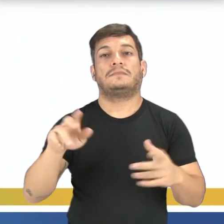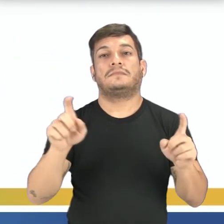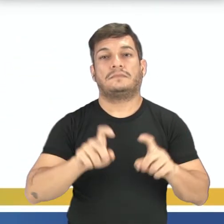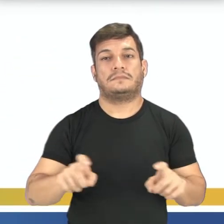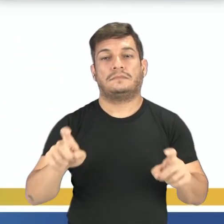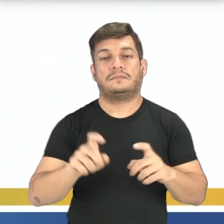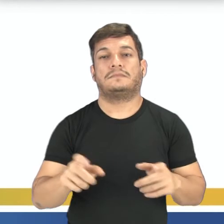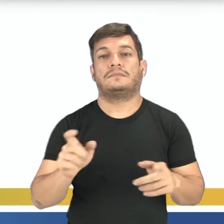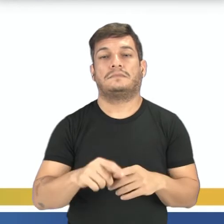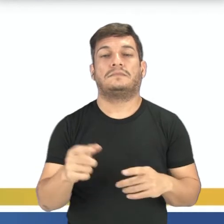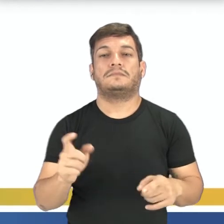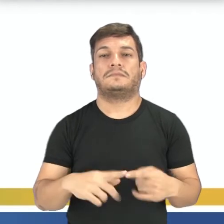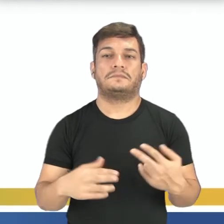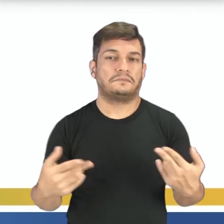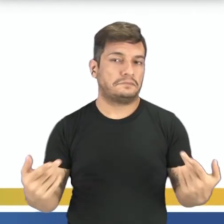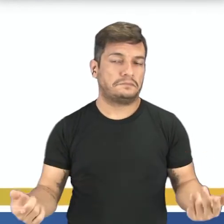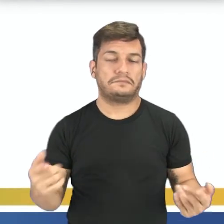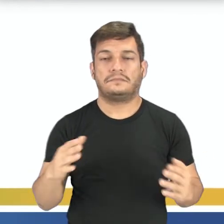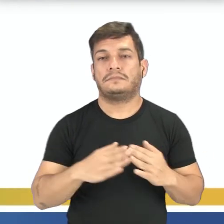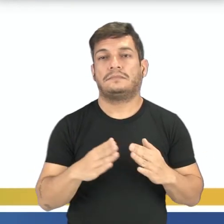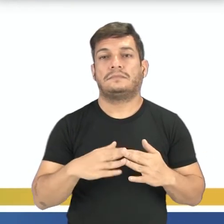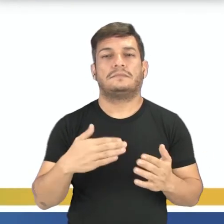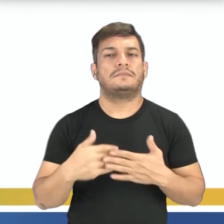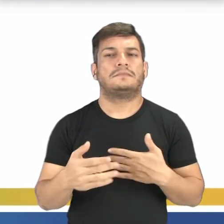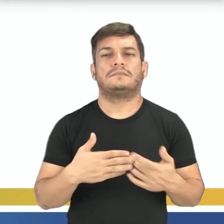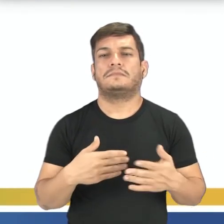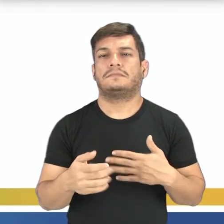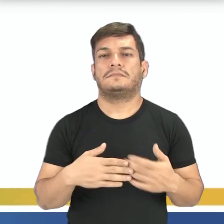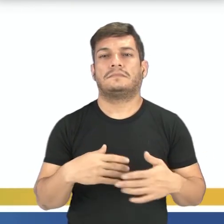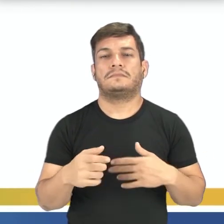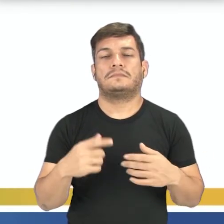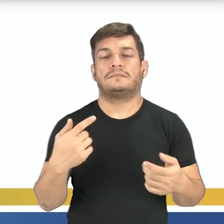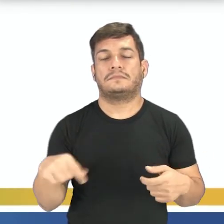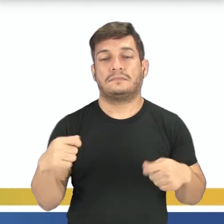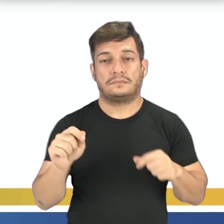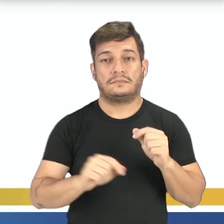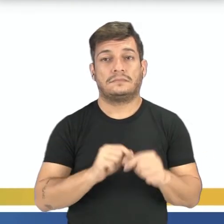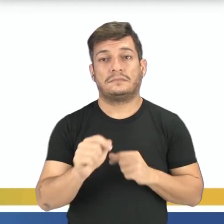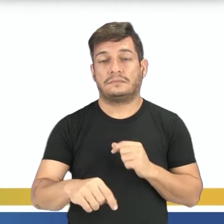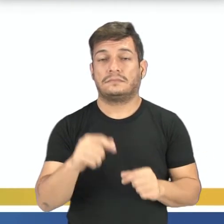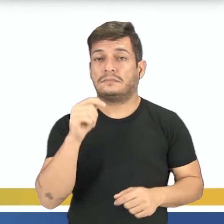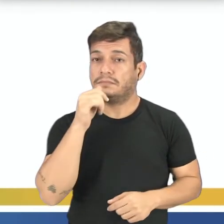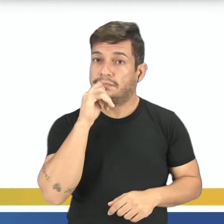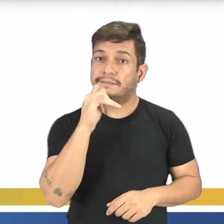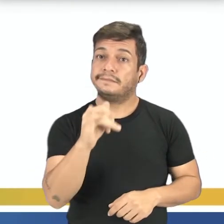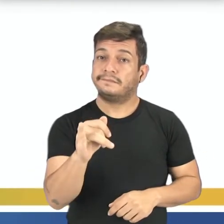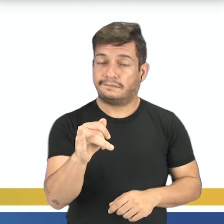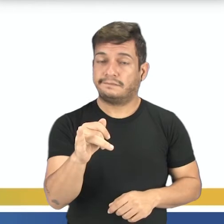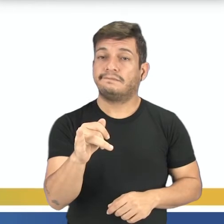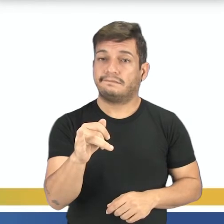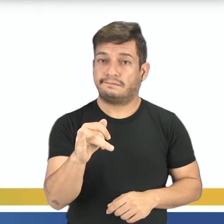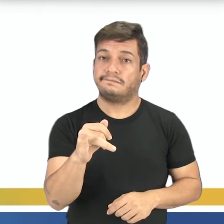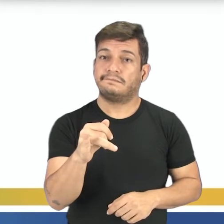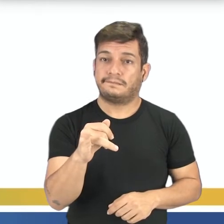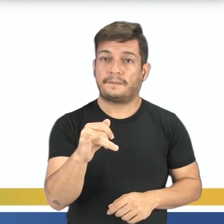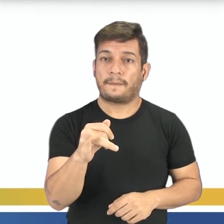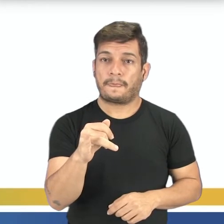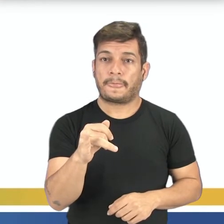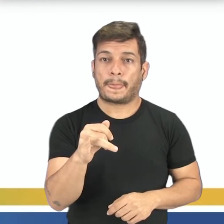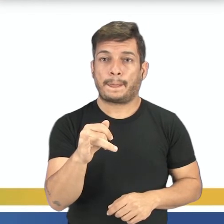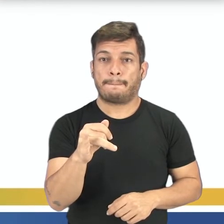utilizar um eletrodoméstico, ou seja, qualquer equipamento que necessita justamente deste